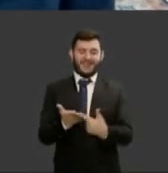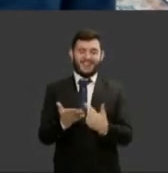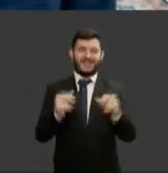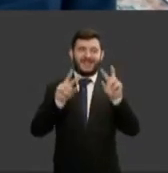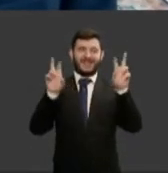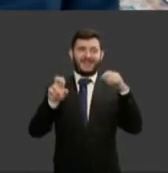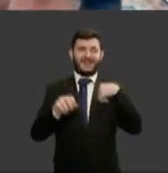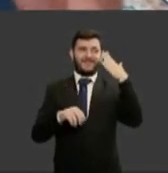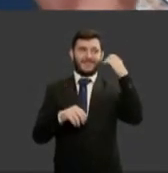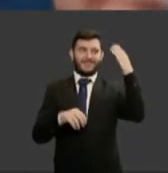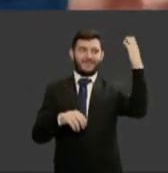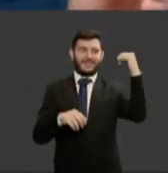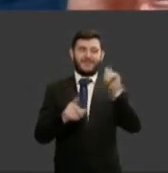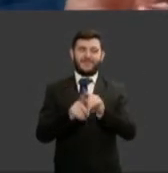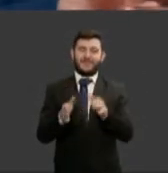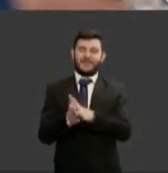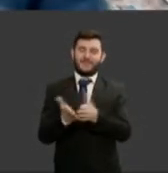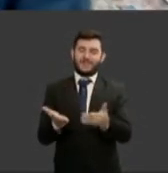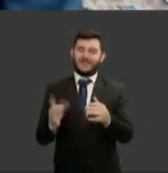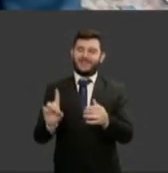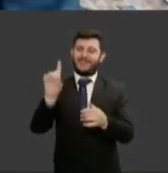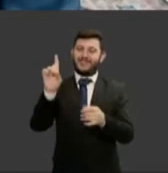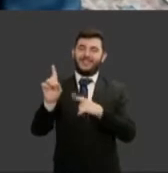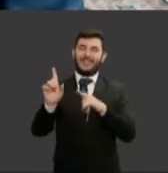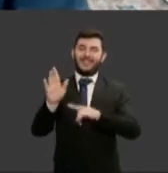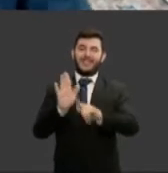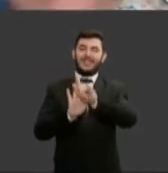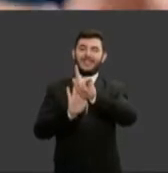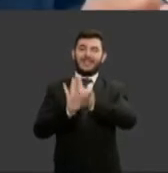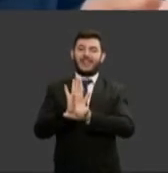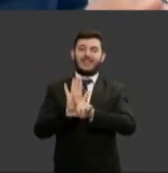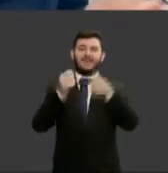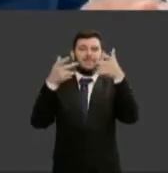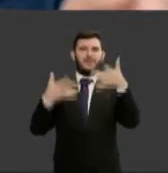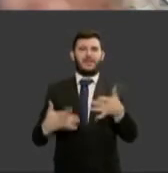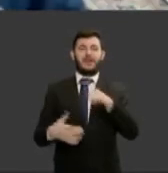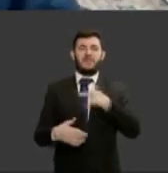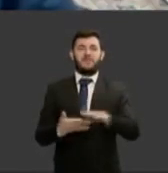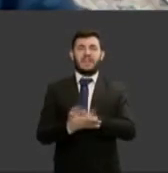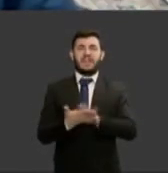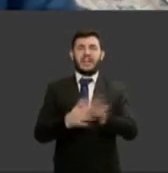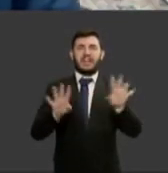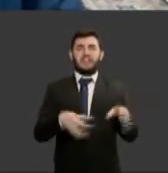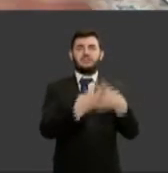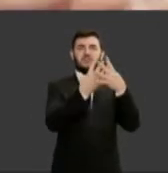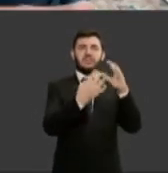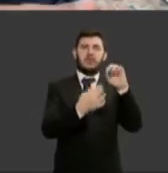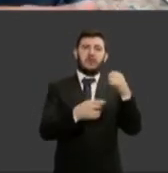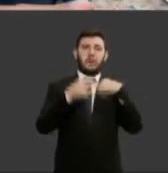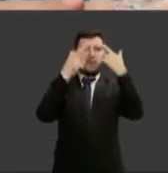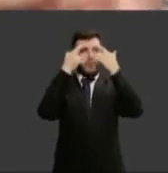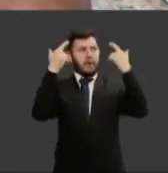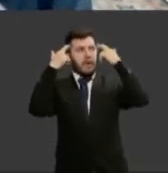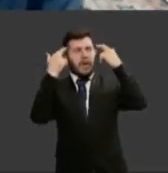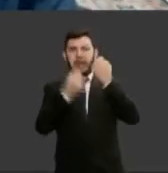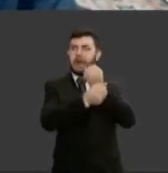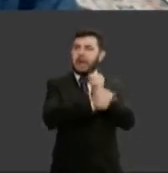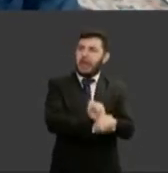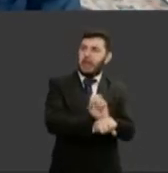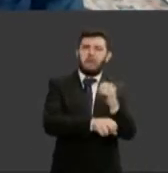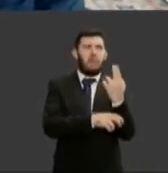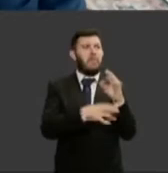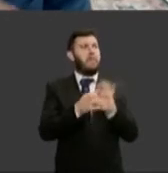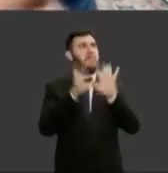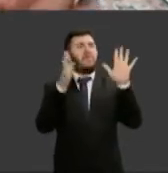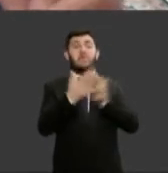em Gálatas, não há judeu nem grego, escravo nem livre, homem nem mulher,